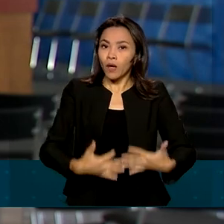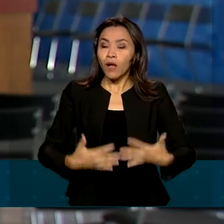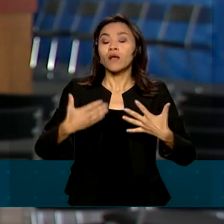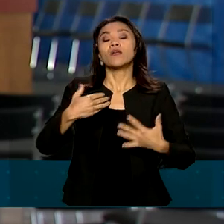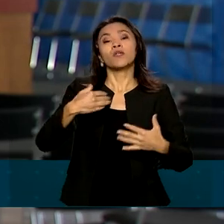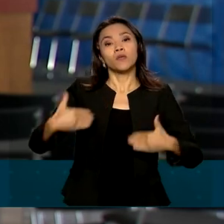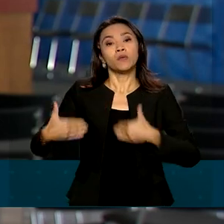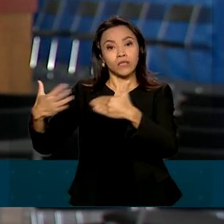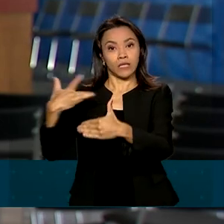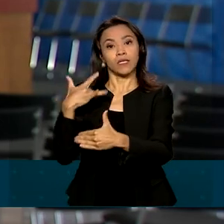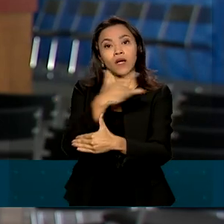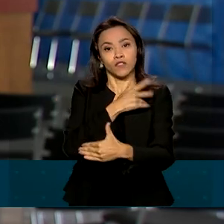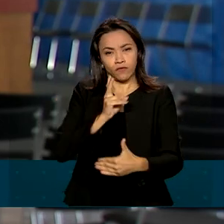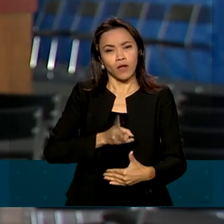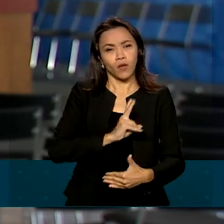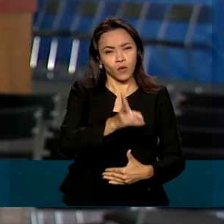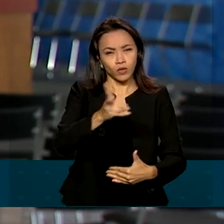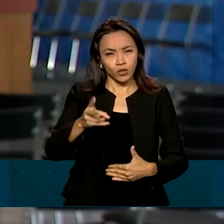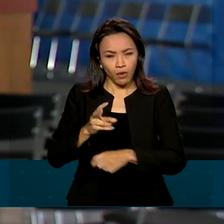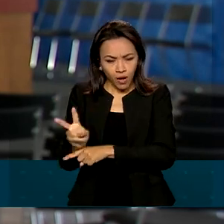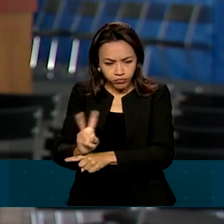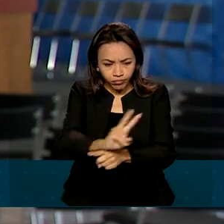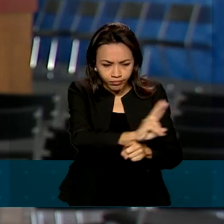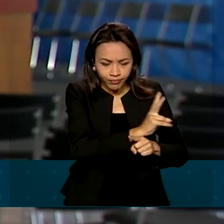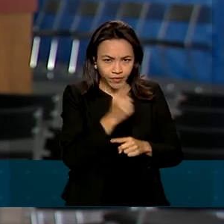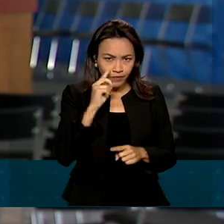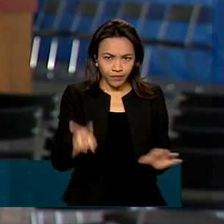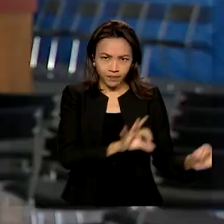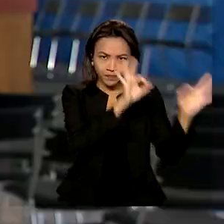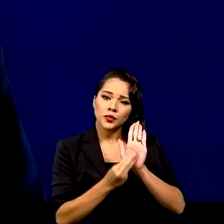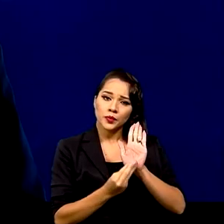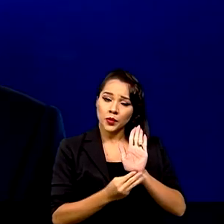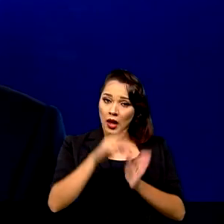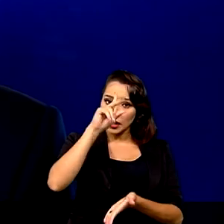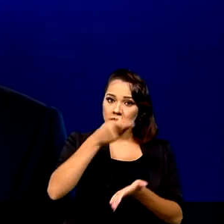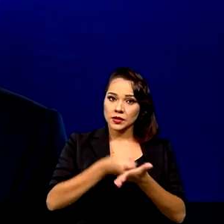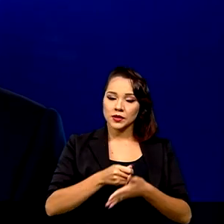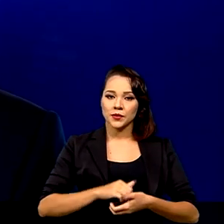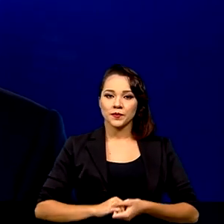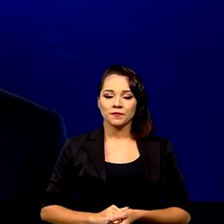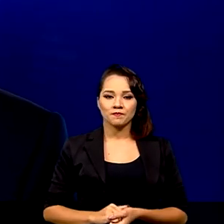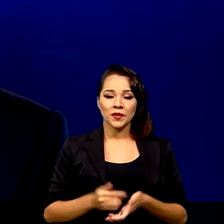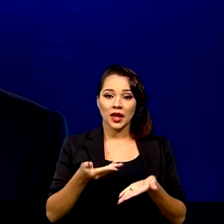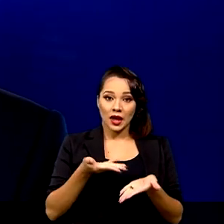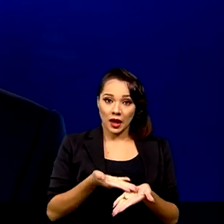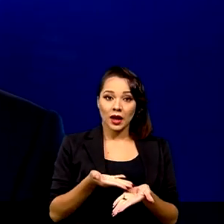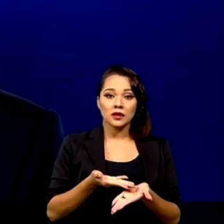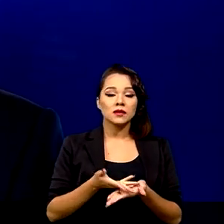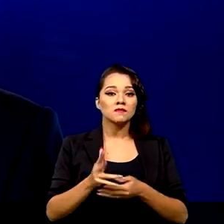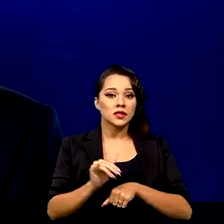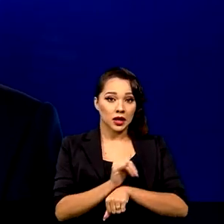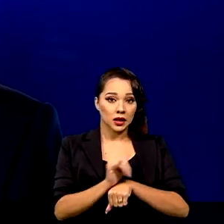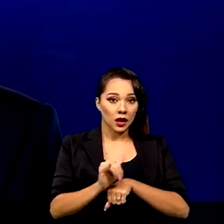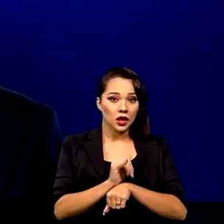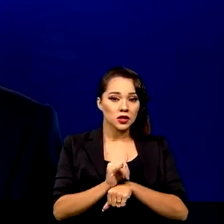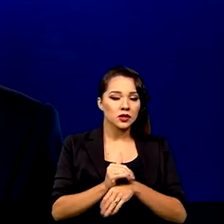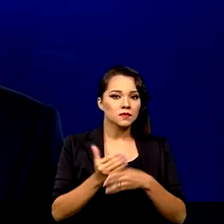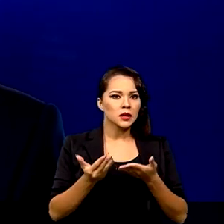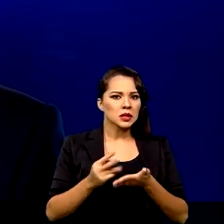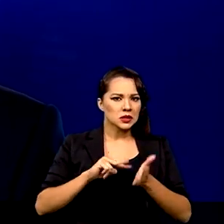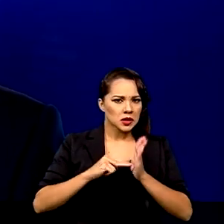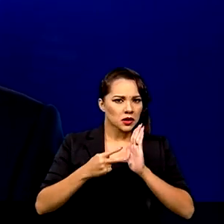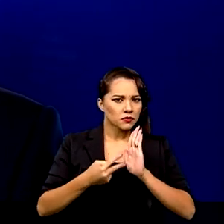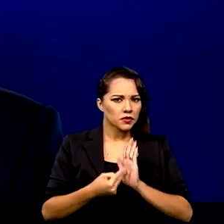vai continuar monitorando a situação da covid no país. Vamos ver. Esta medida, no entanto, não